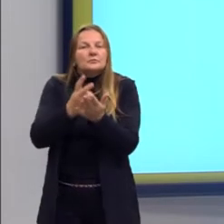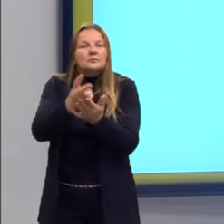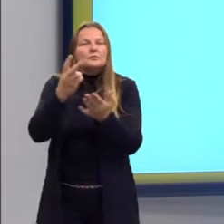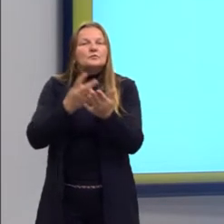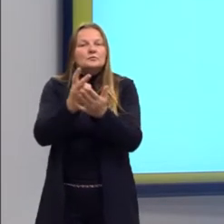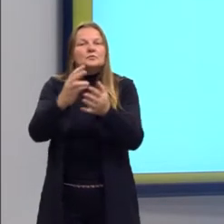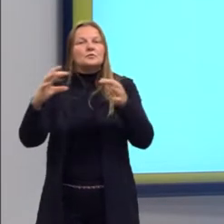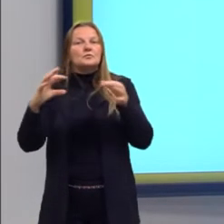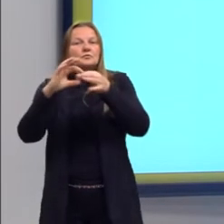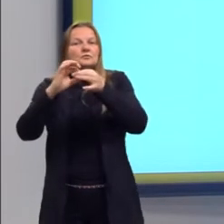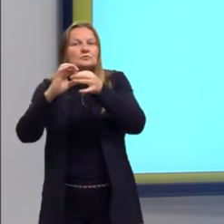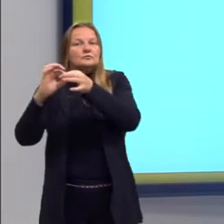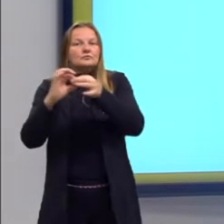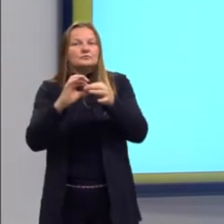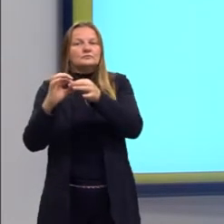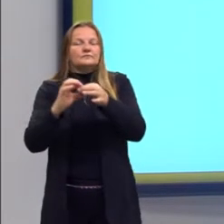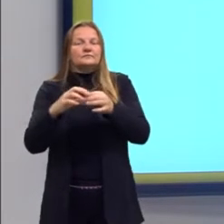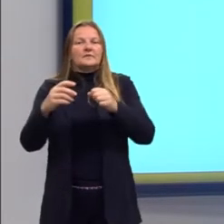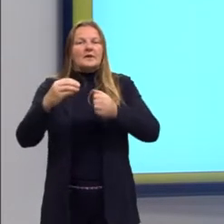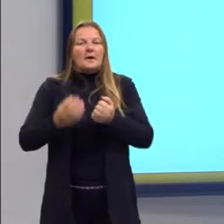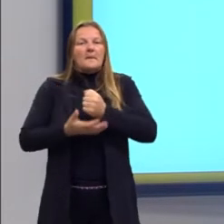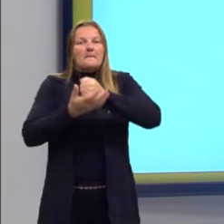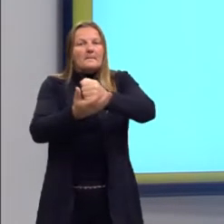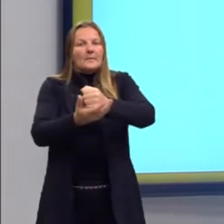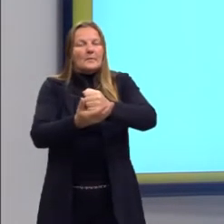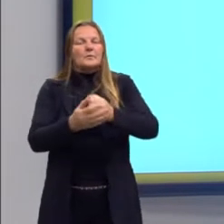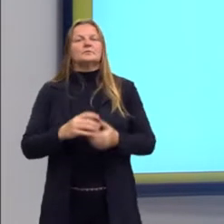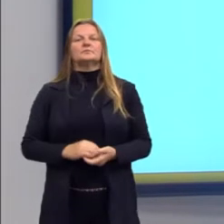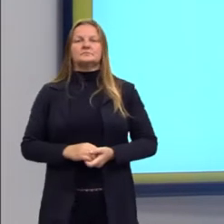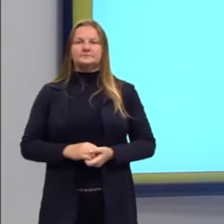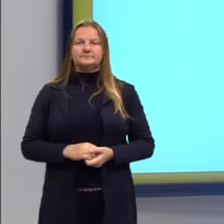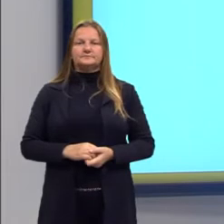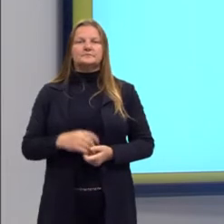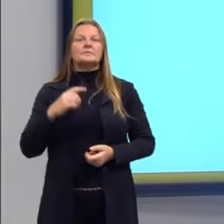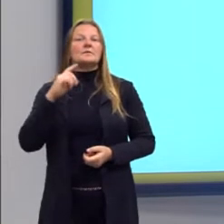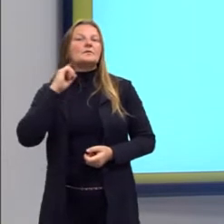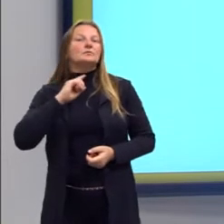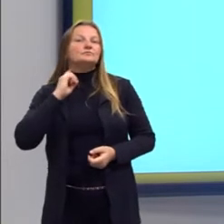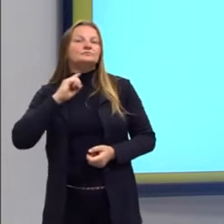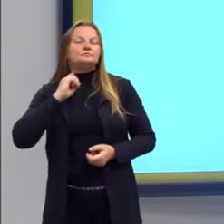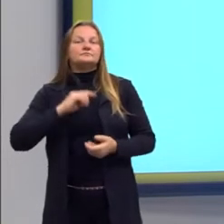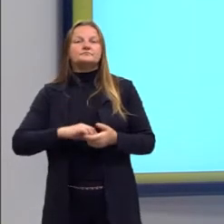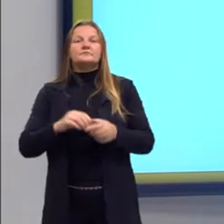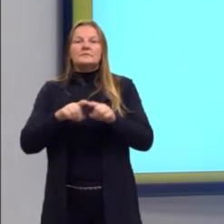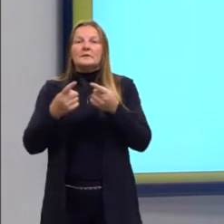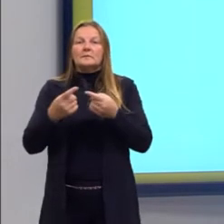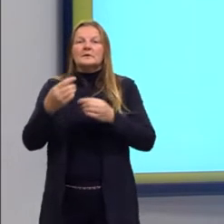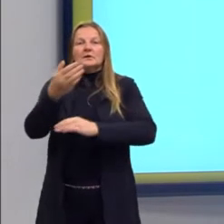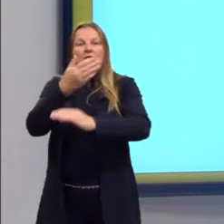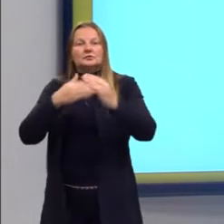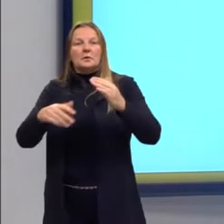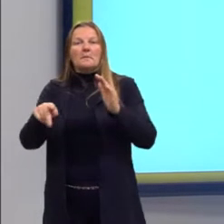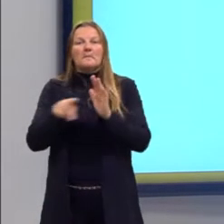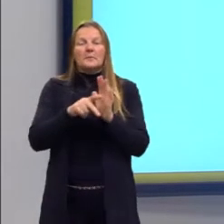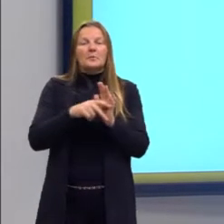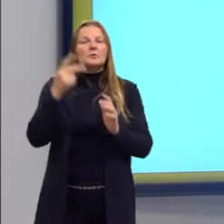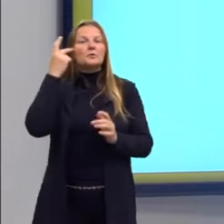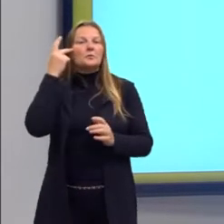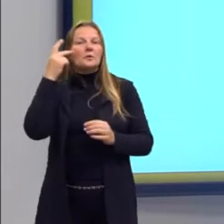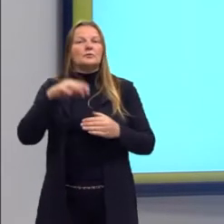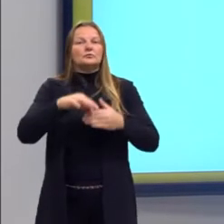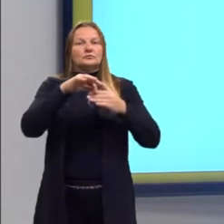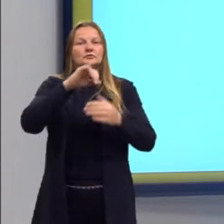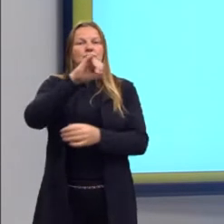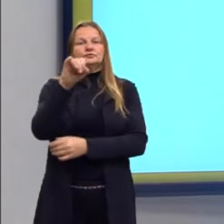ele deveria sugerir, então, ele deveria apoiar um candidato mineiro. Mas ele lança um candidato paulista, que é o Júlio